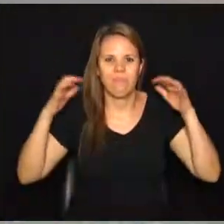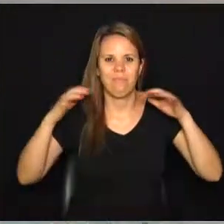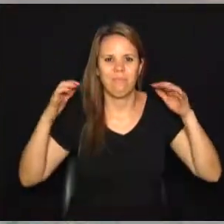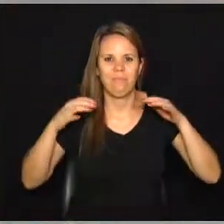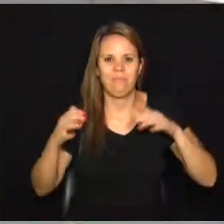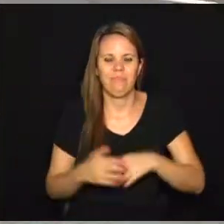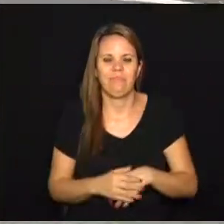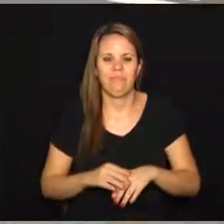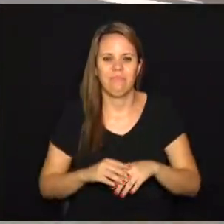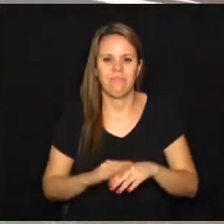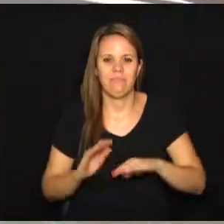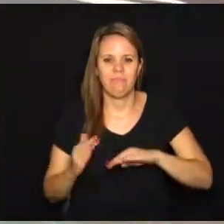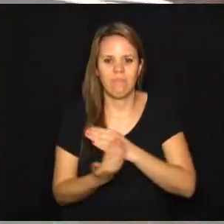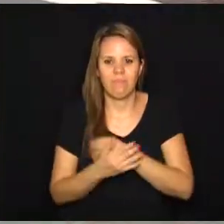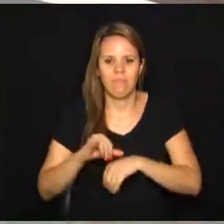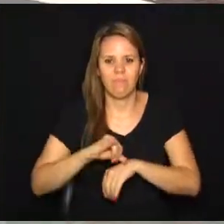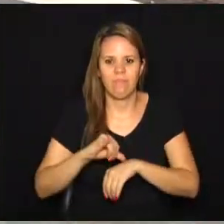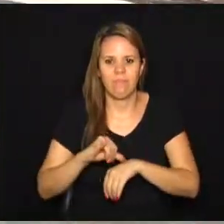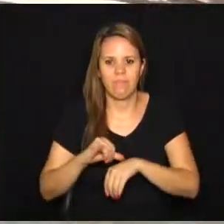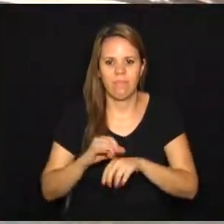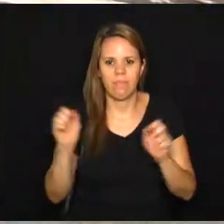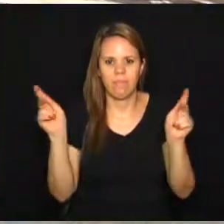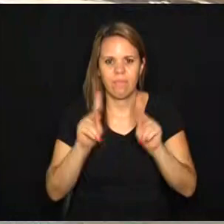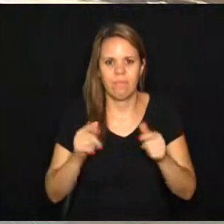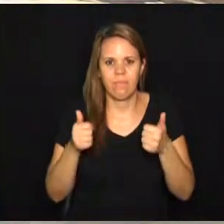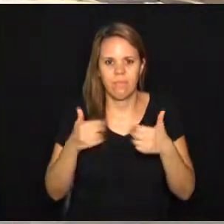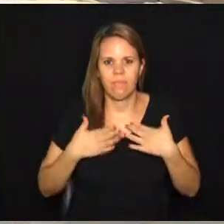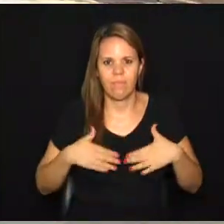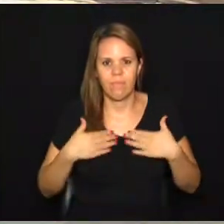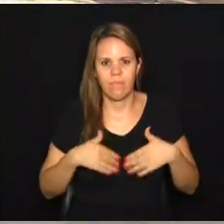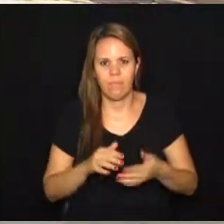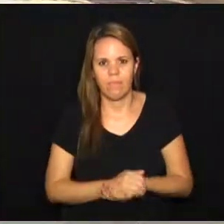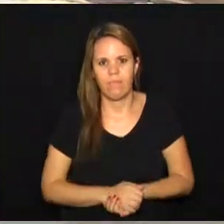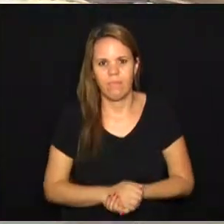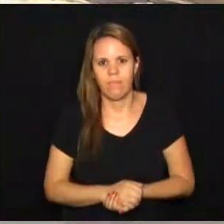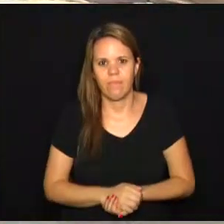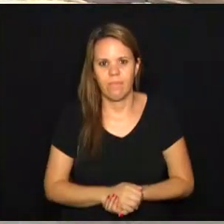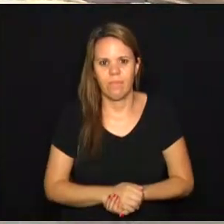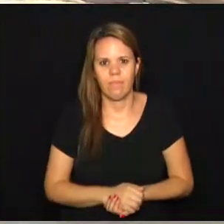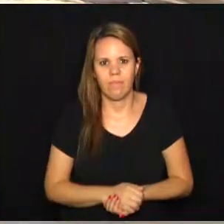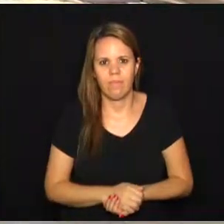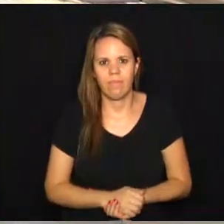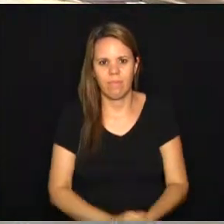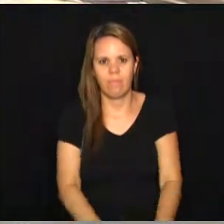na Vila Itapura. Mas tudo em paz, tudo tranquilo por enquanto. Gabriel Castro.